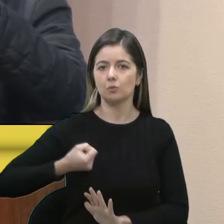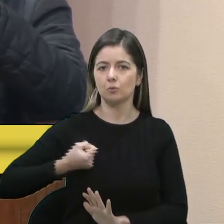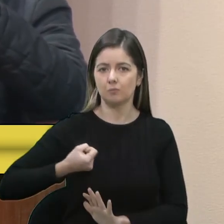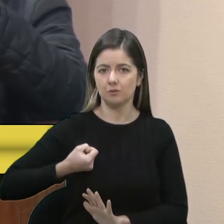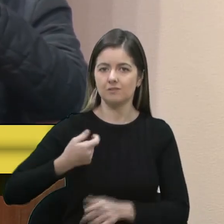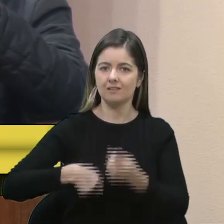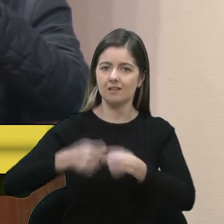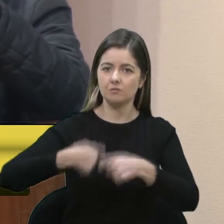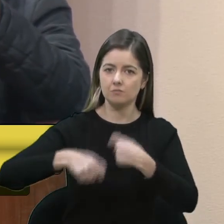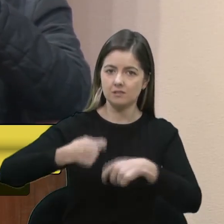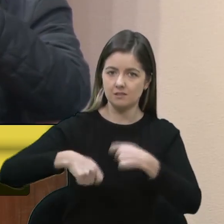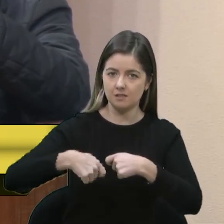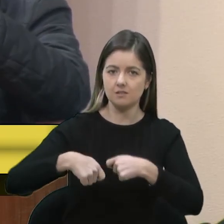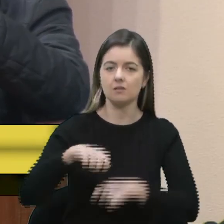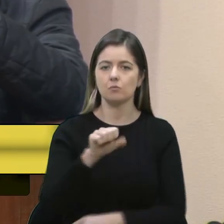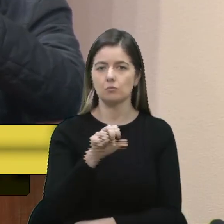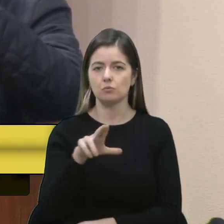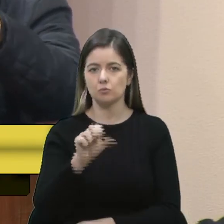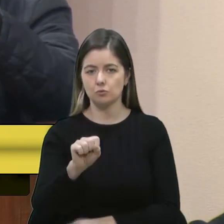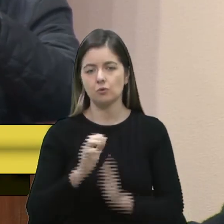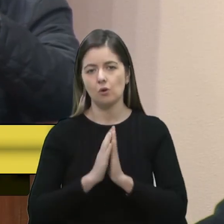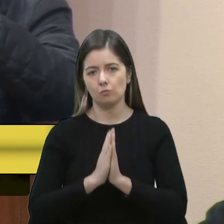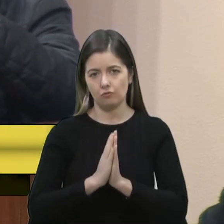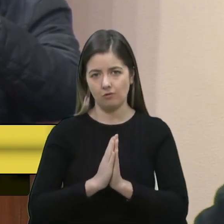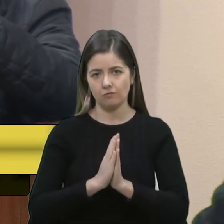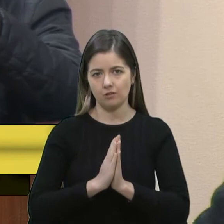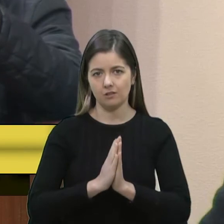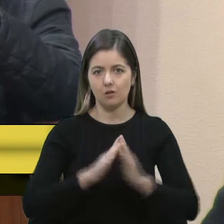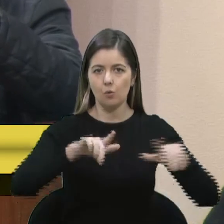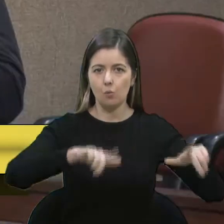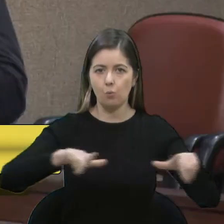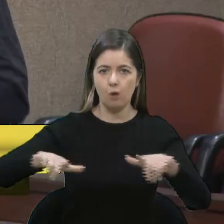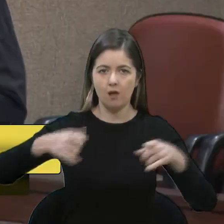leitos SUS. Por favor, daí vamos discutir juntos.